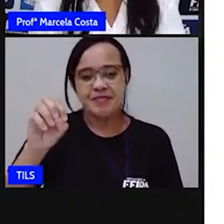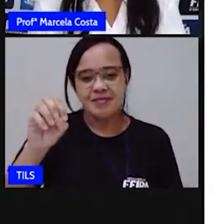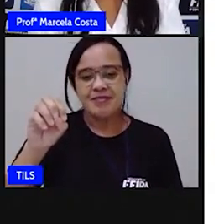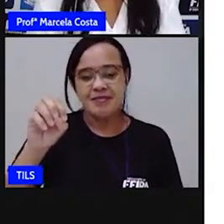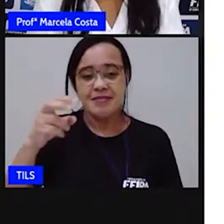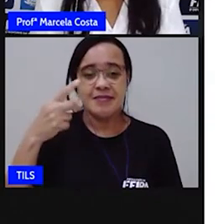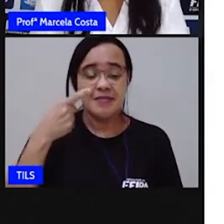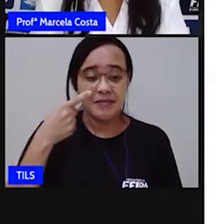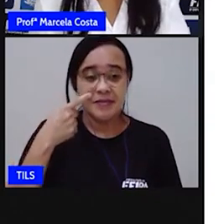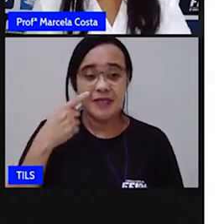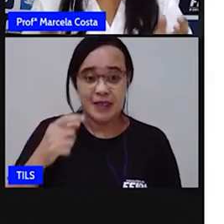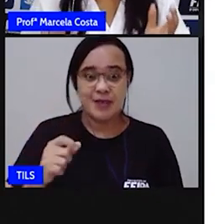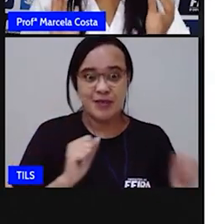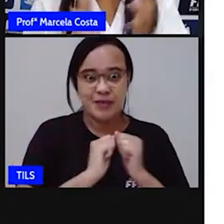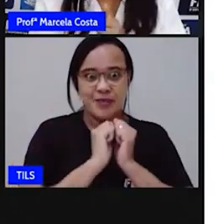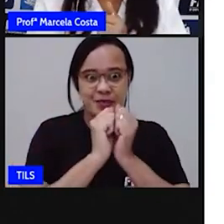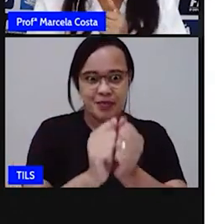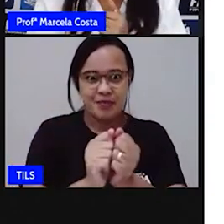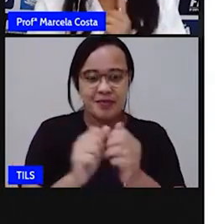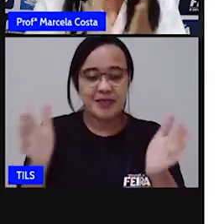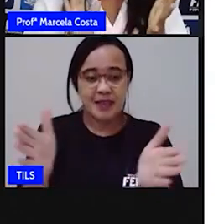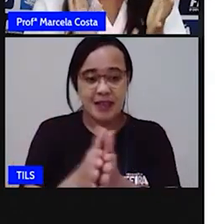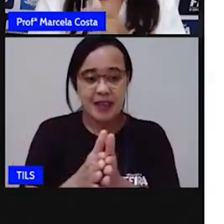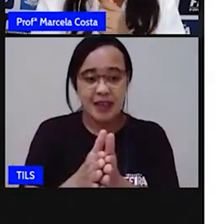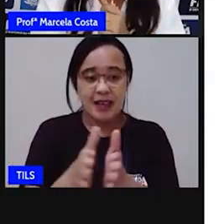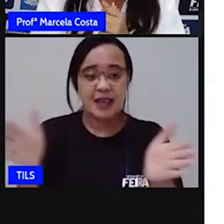Vamos juntos? Teto.